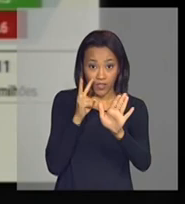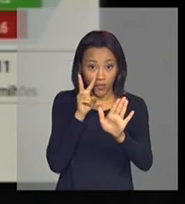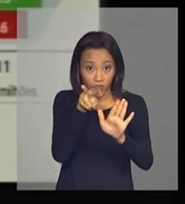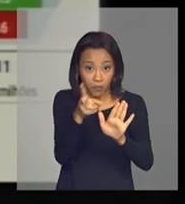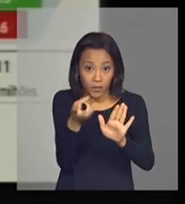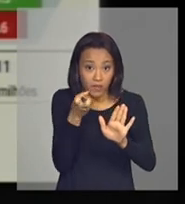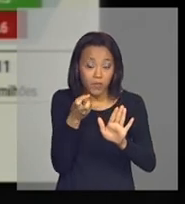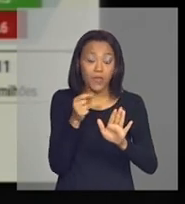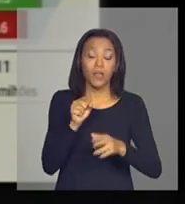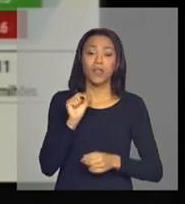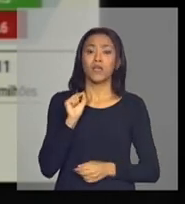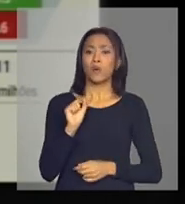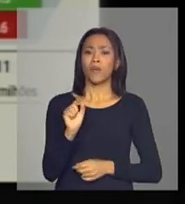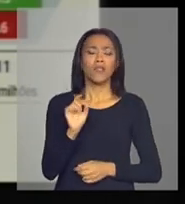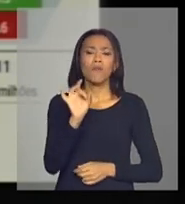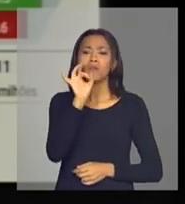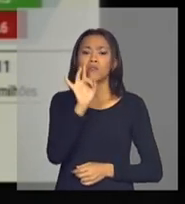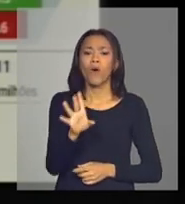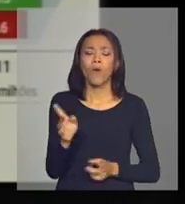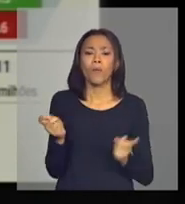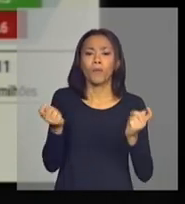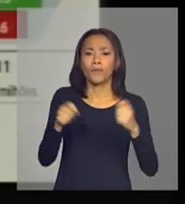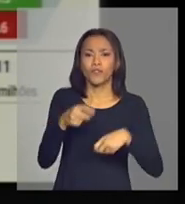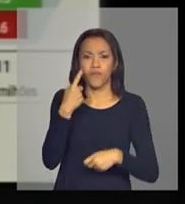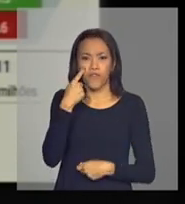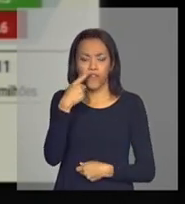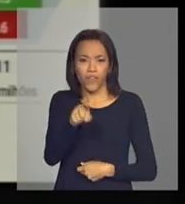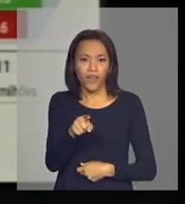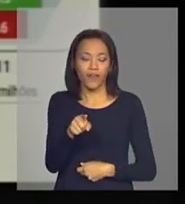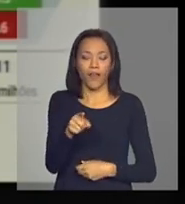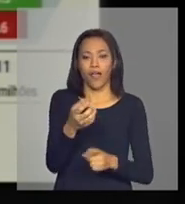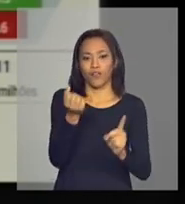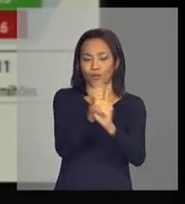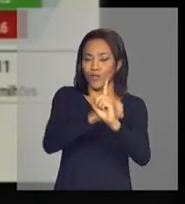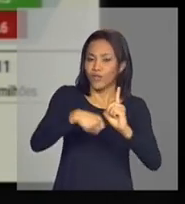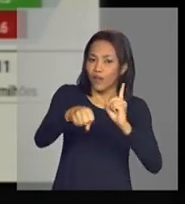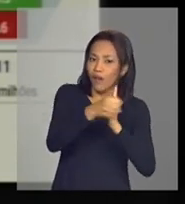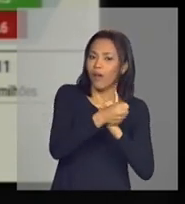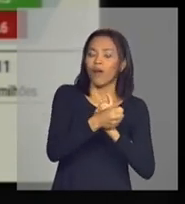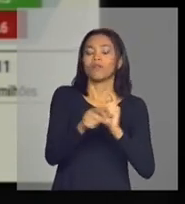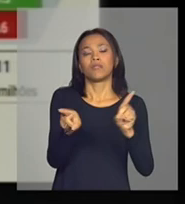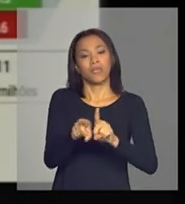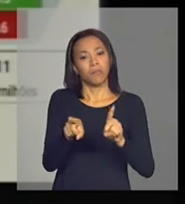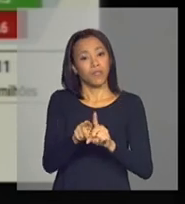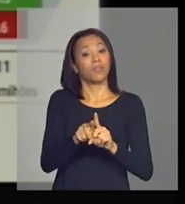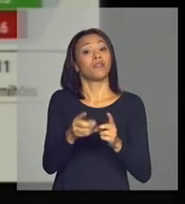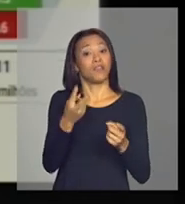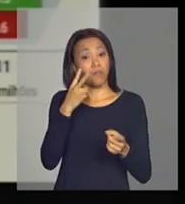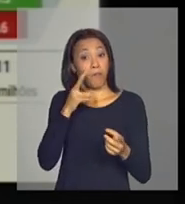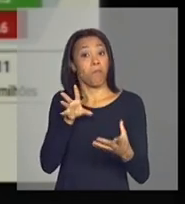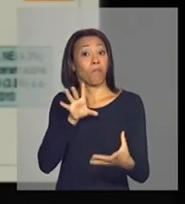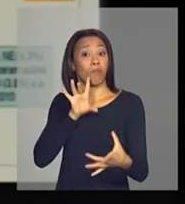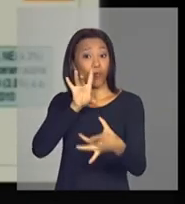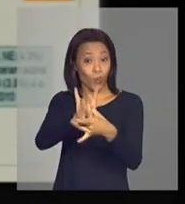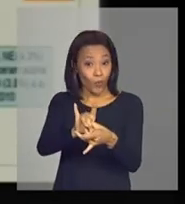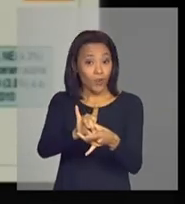possível olhar só a dimensão social sem olhar a dimensão regional. Elas são